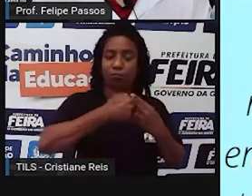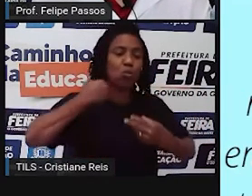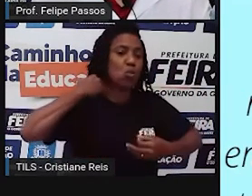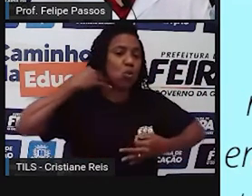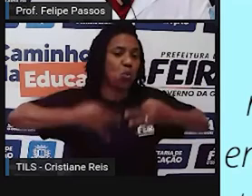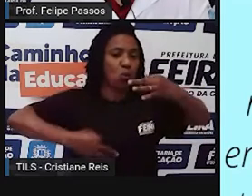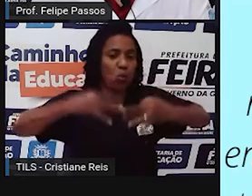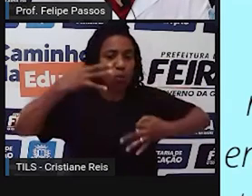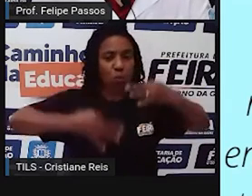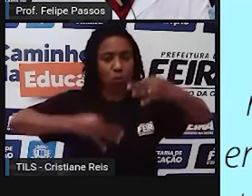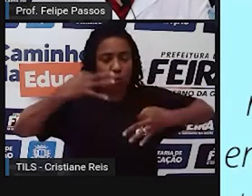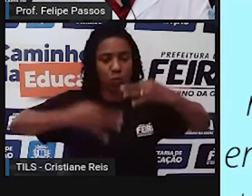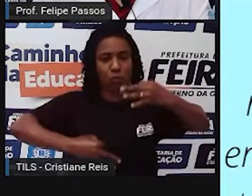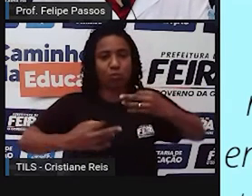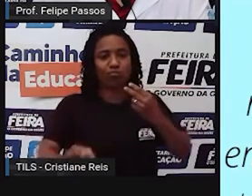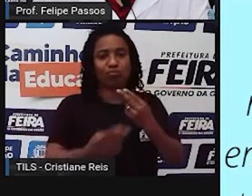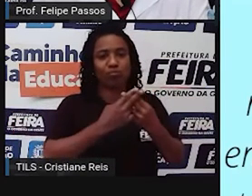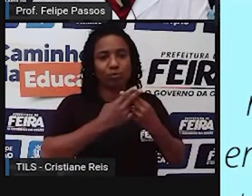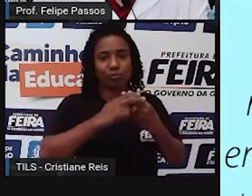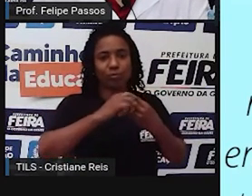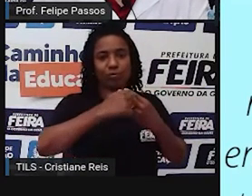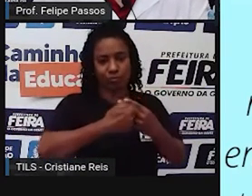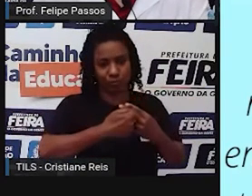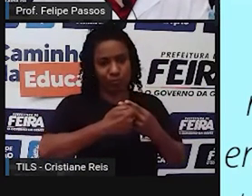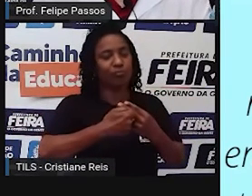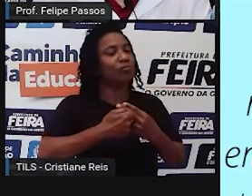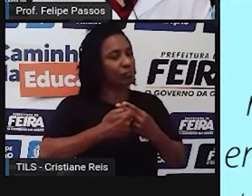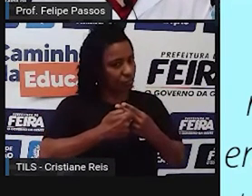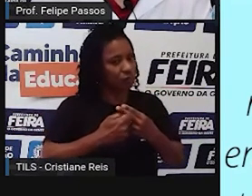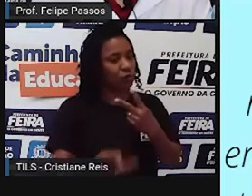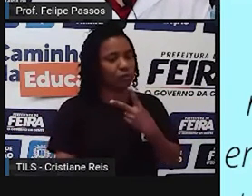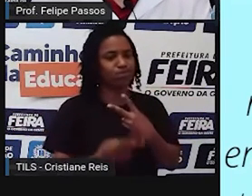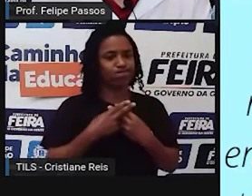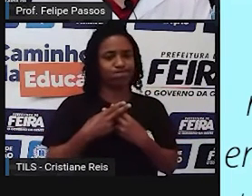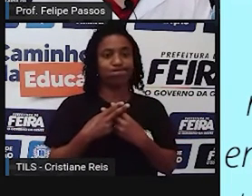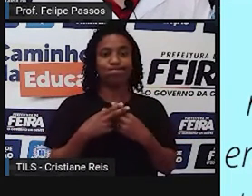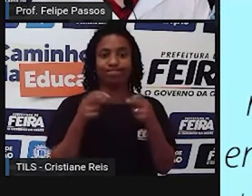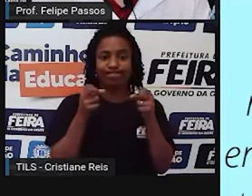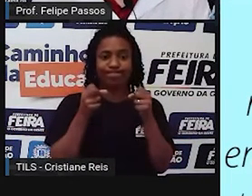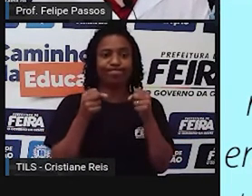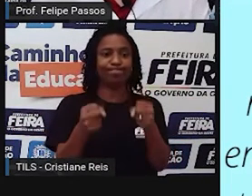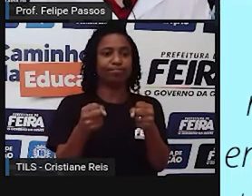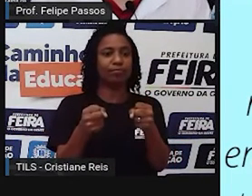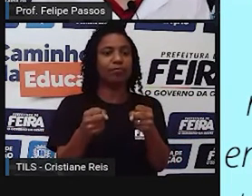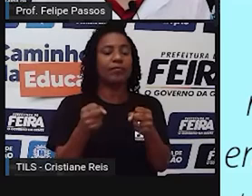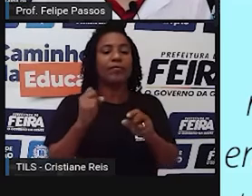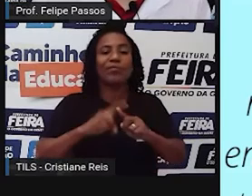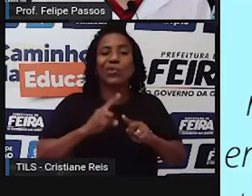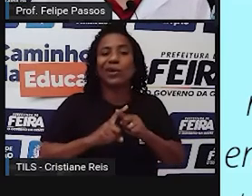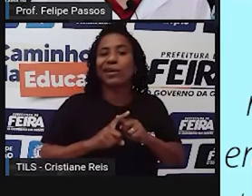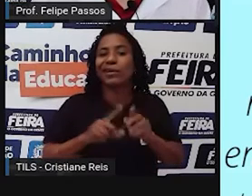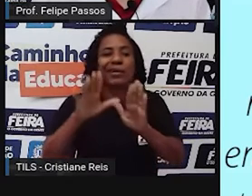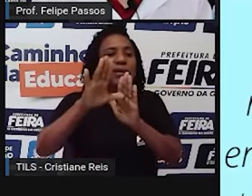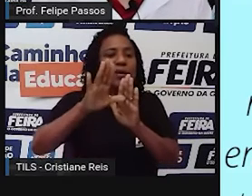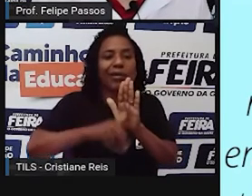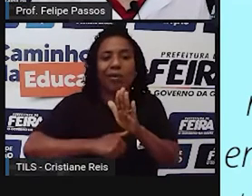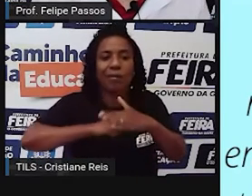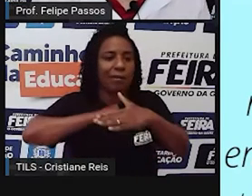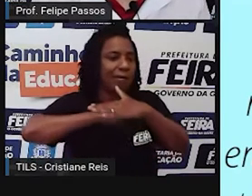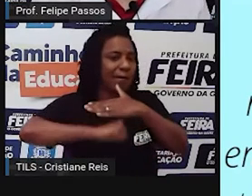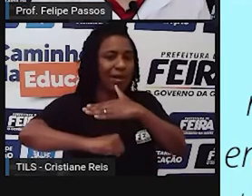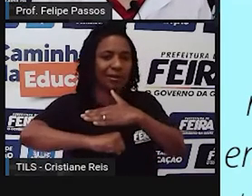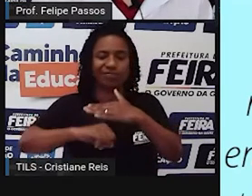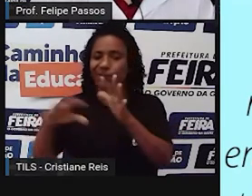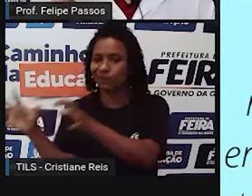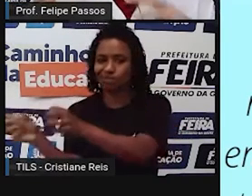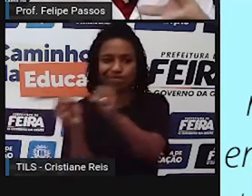justificar essa privação de liberdade, né, a pessoa cometeu algo que ela deve ser isolada, ser separada da